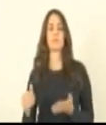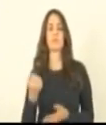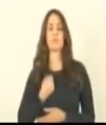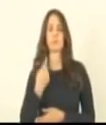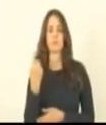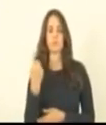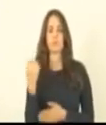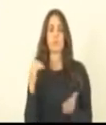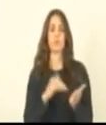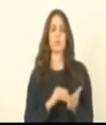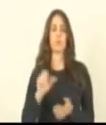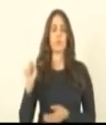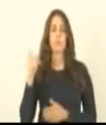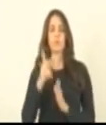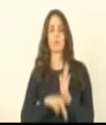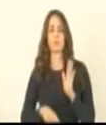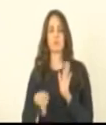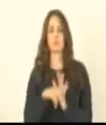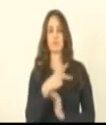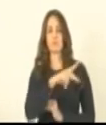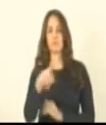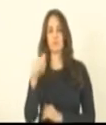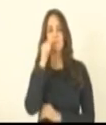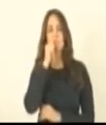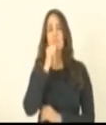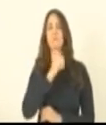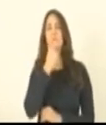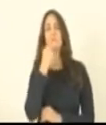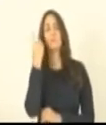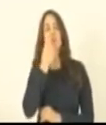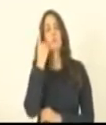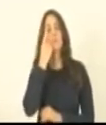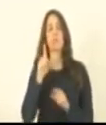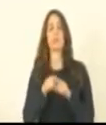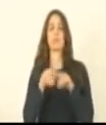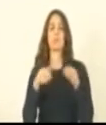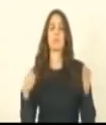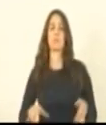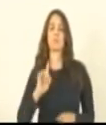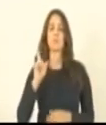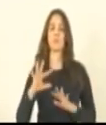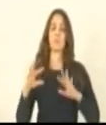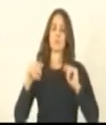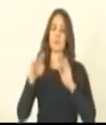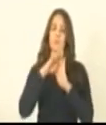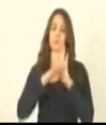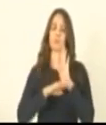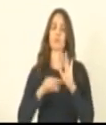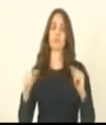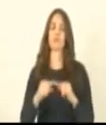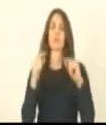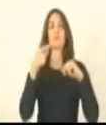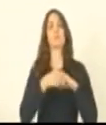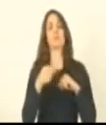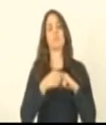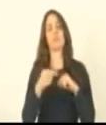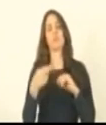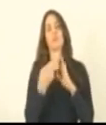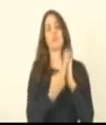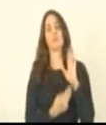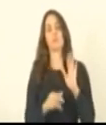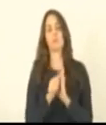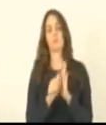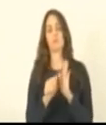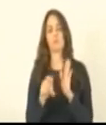1 ao item 8, o trato de projeto dos senhores e seus deputados e da mesa diretora, o despacho para todos os itens é, após o cumprimento do artigo 120 do Regimento Interno,